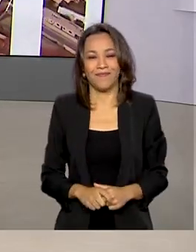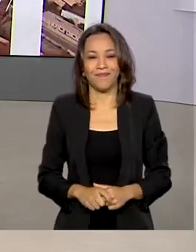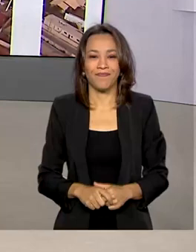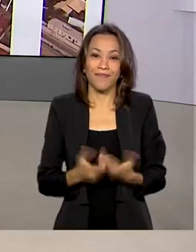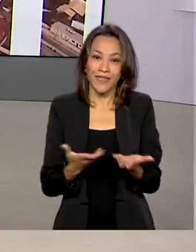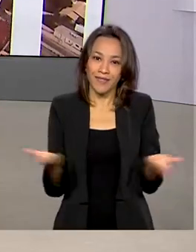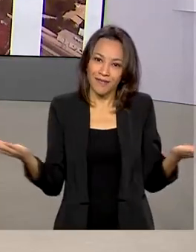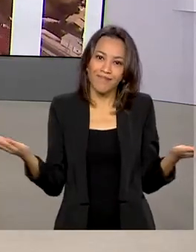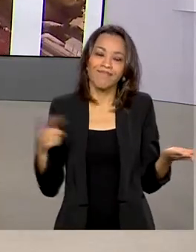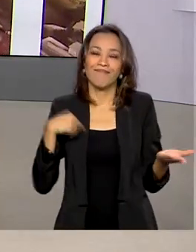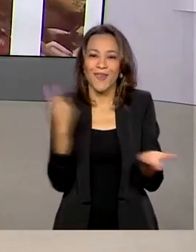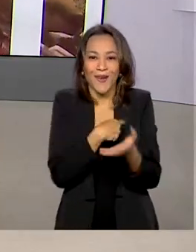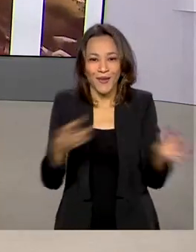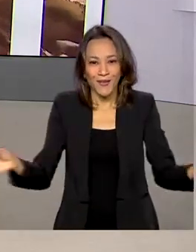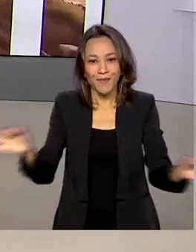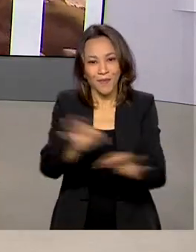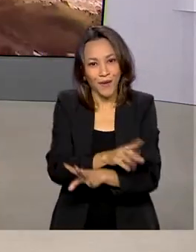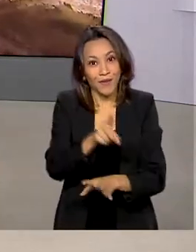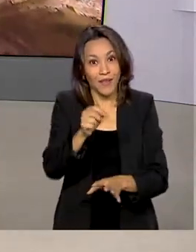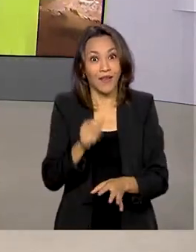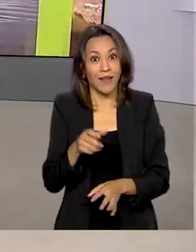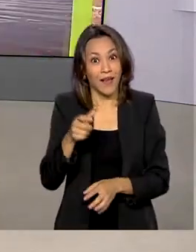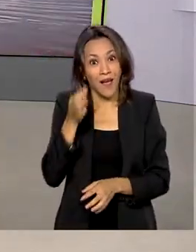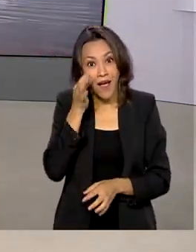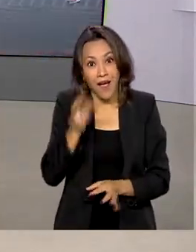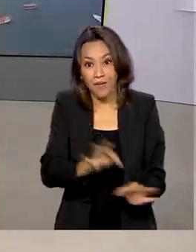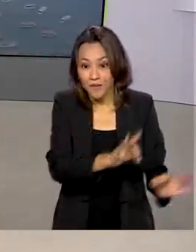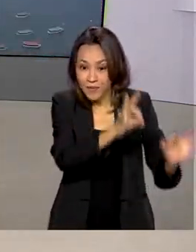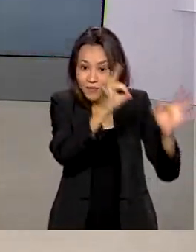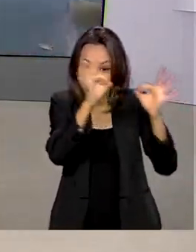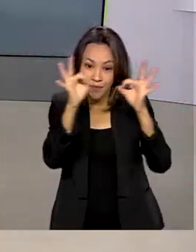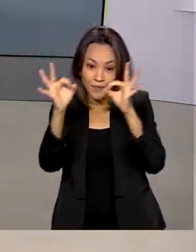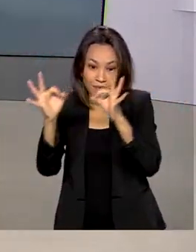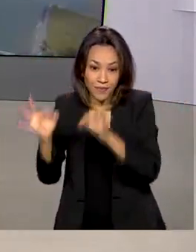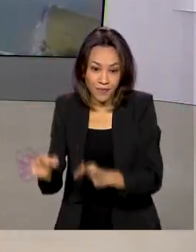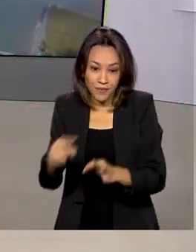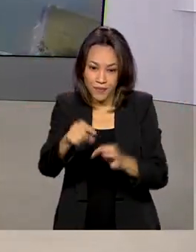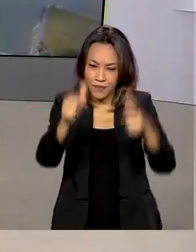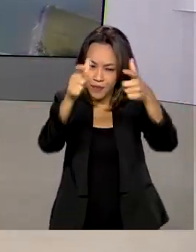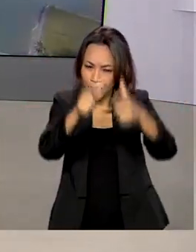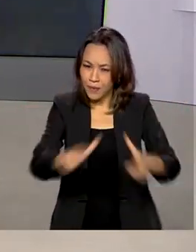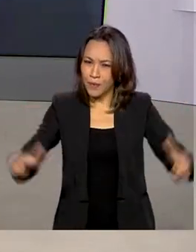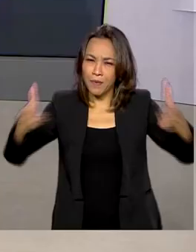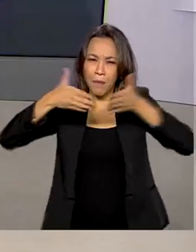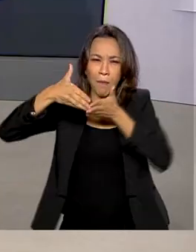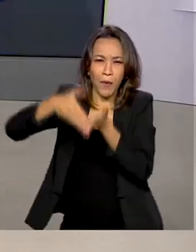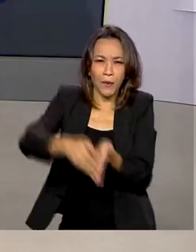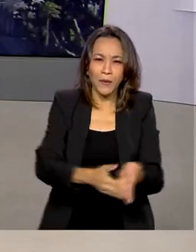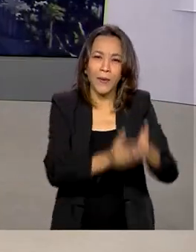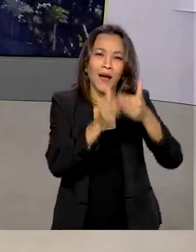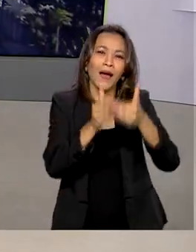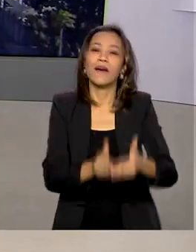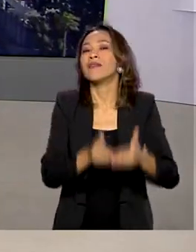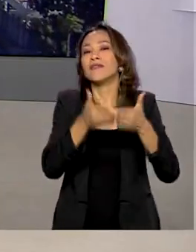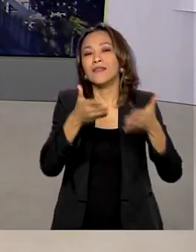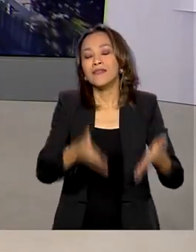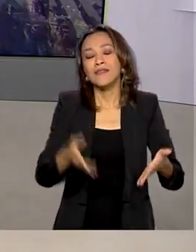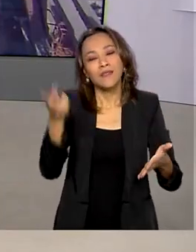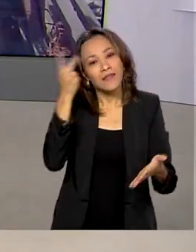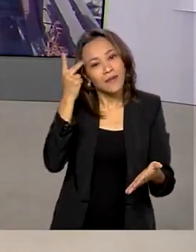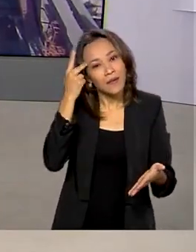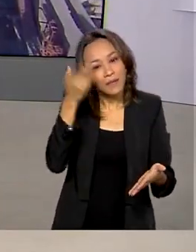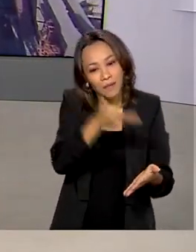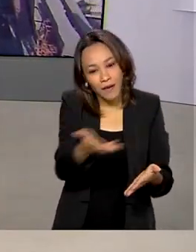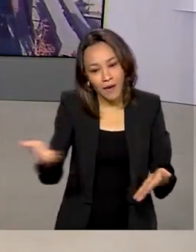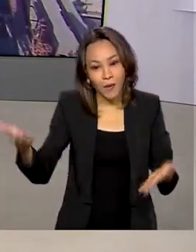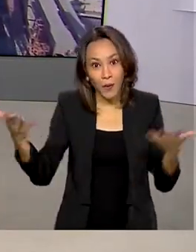É isso, o Brasil em Dia termina aqui. Fique agora com imagens do maior complexo portuário do país em Santos. A cidade no litoral de